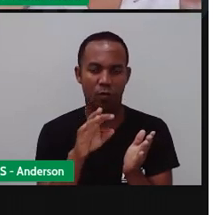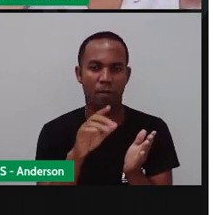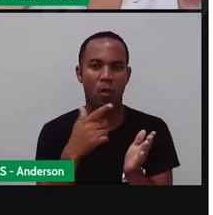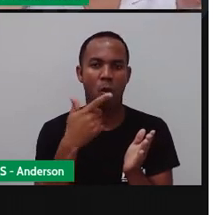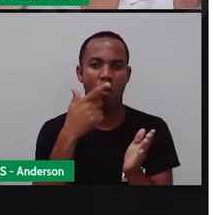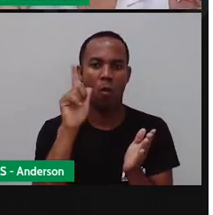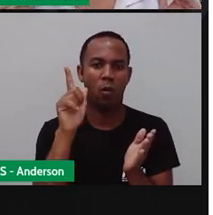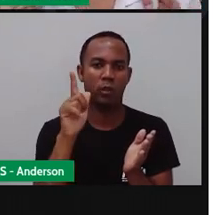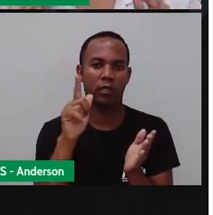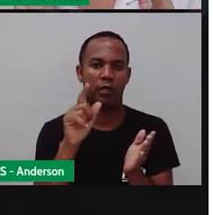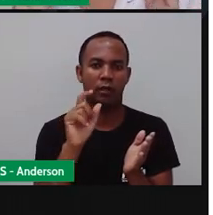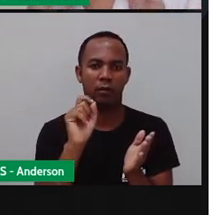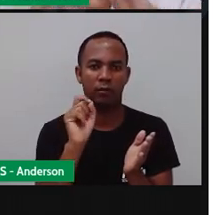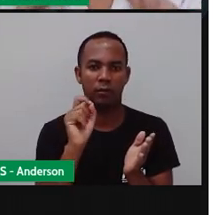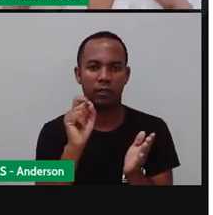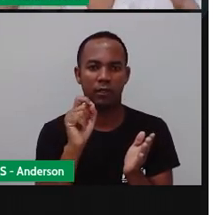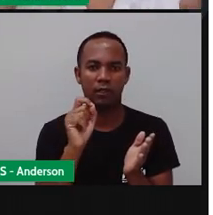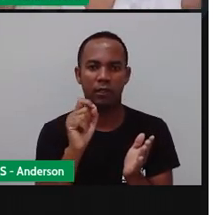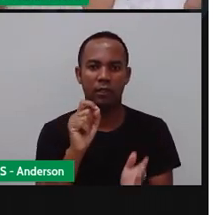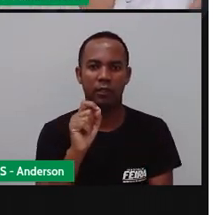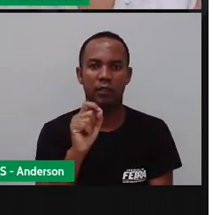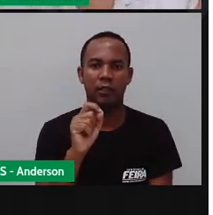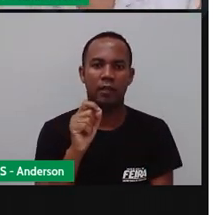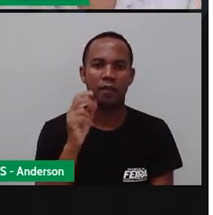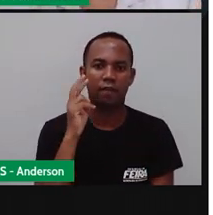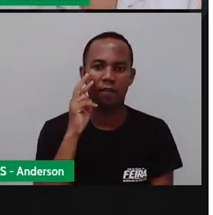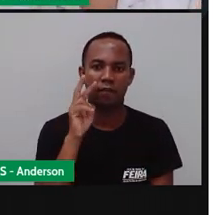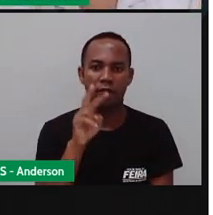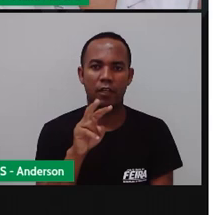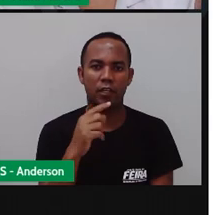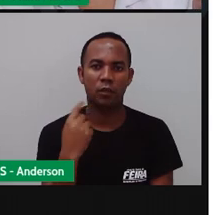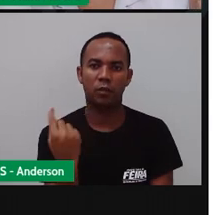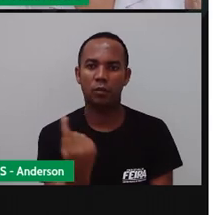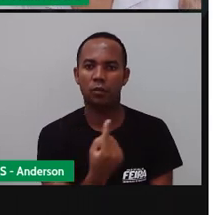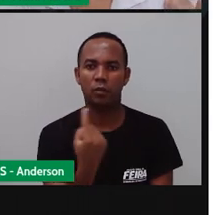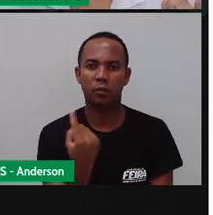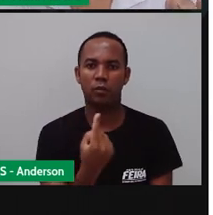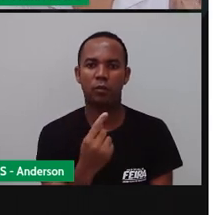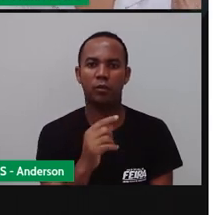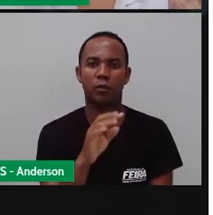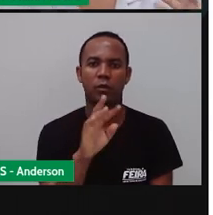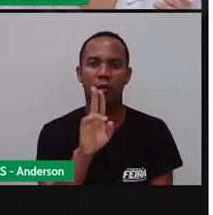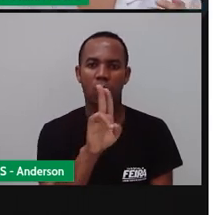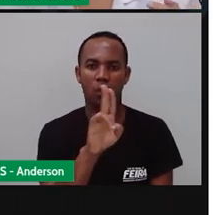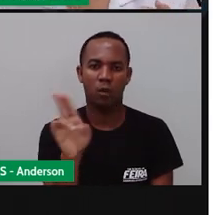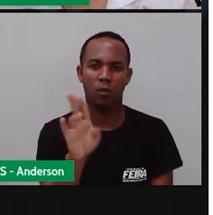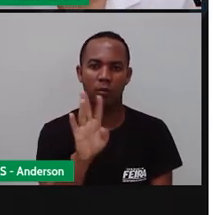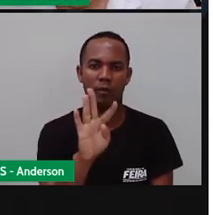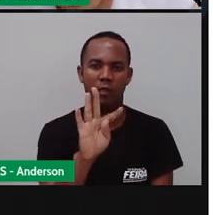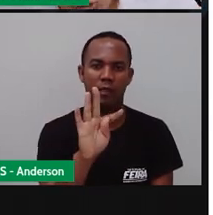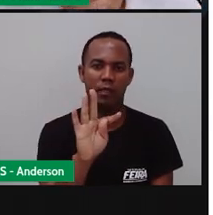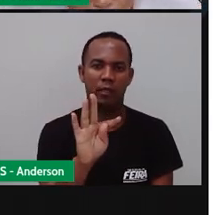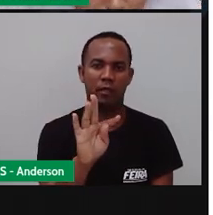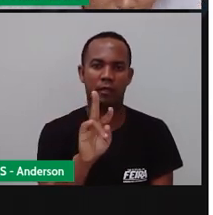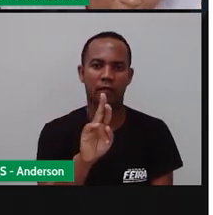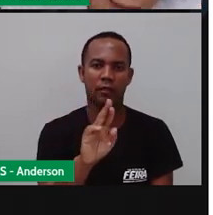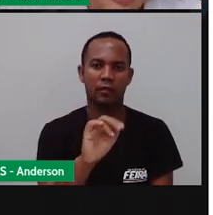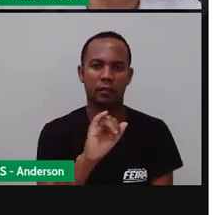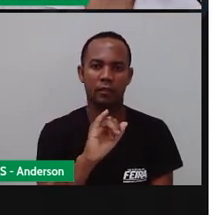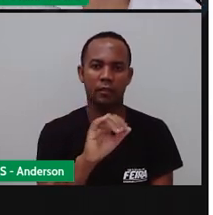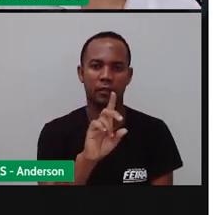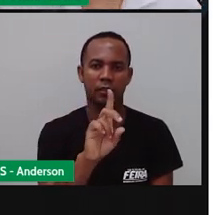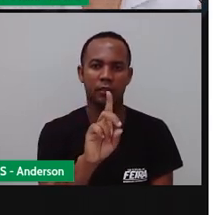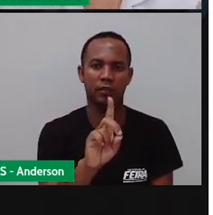Tridimensional é quando eu consigo olhar a frente e o fundo, certo? Então, eu consigo olhar em todos os